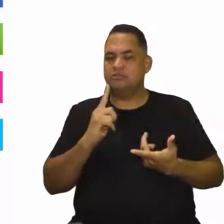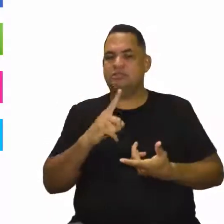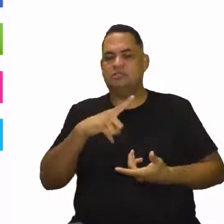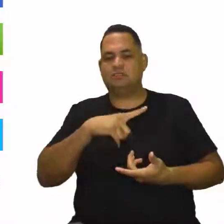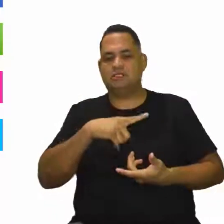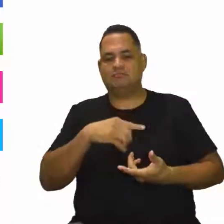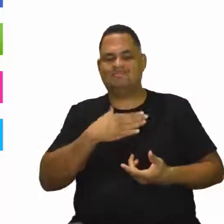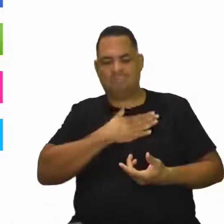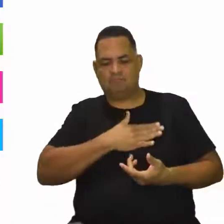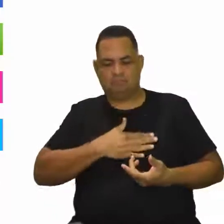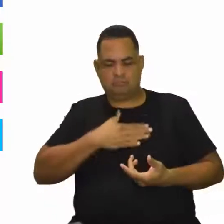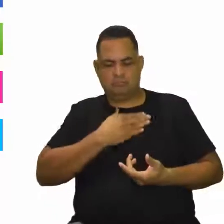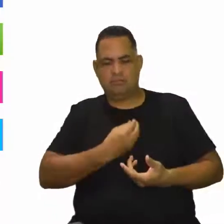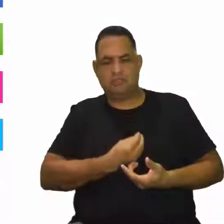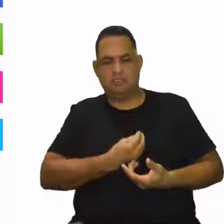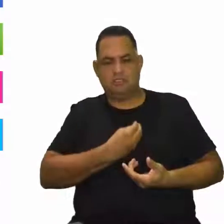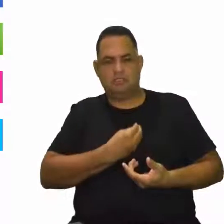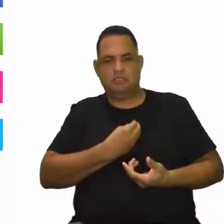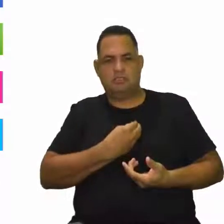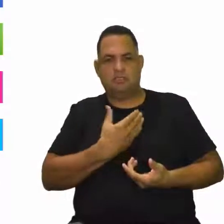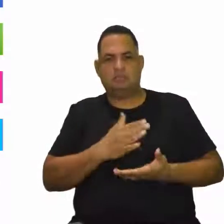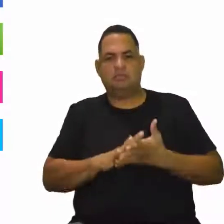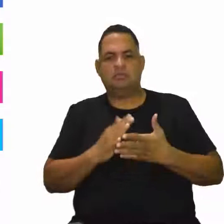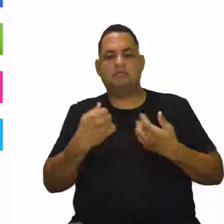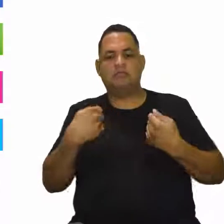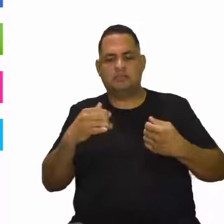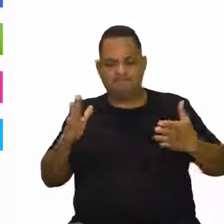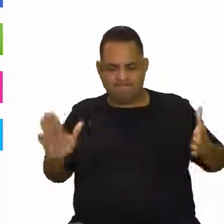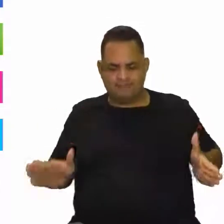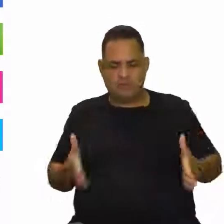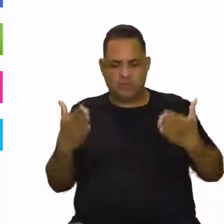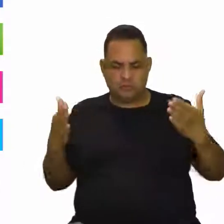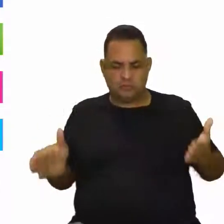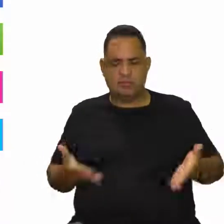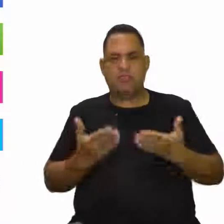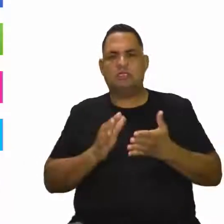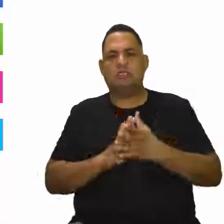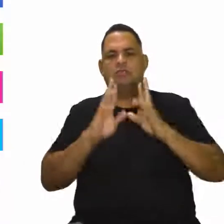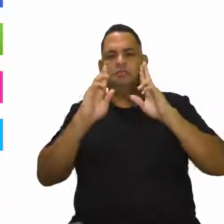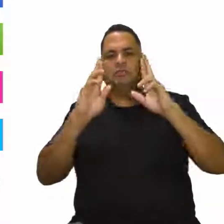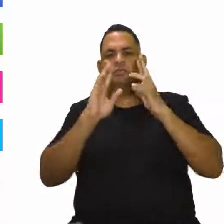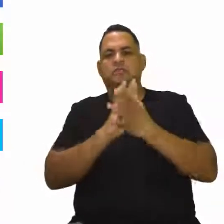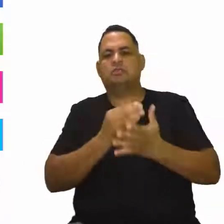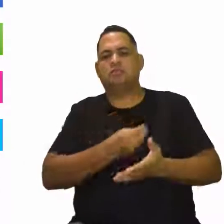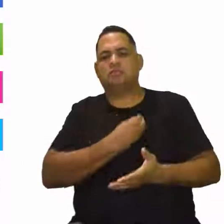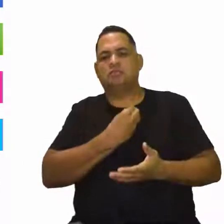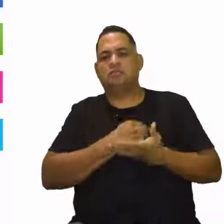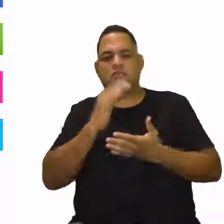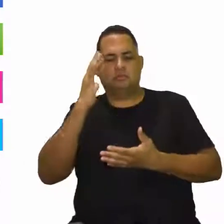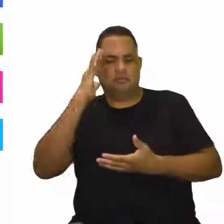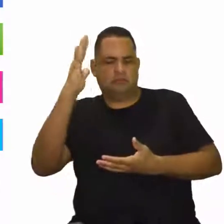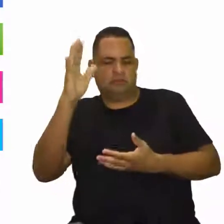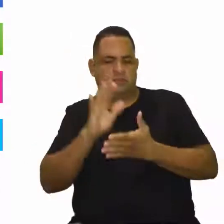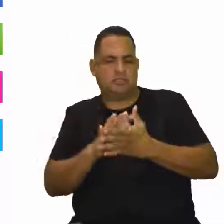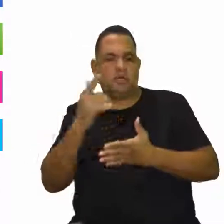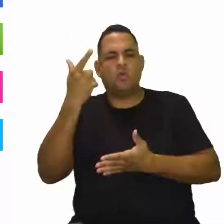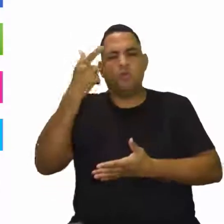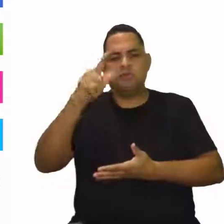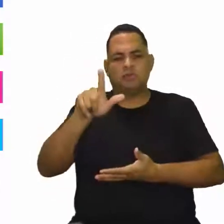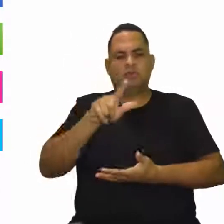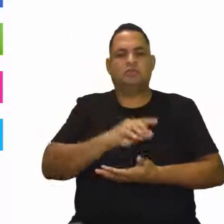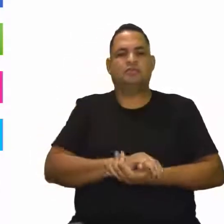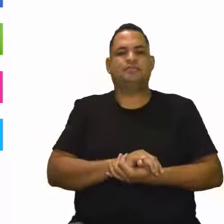prazer de conviver com alguém que é idoso, a gente tem que estimular essa expectativa de vida, de realizar sonhos, de conseguir algo,